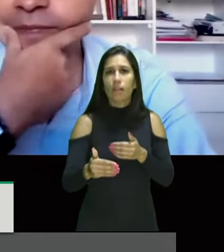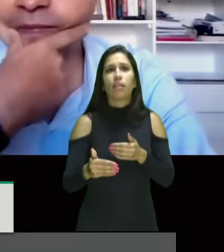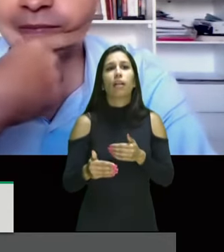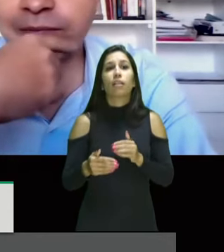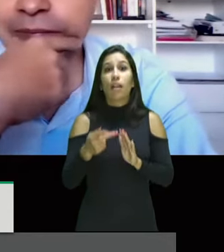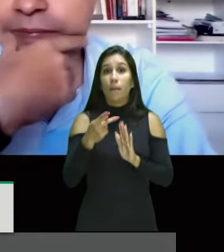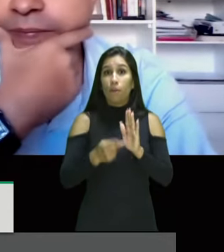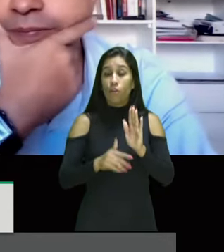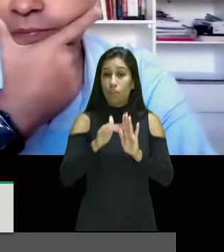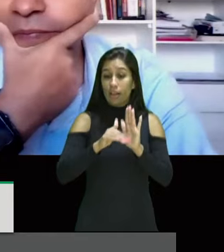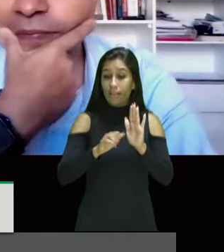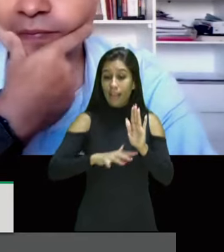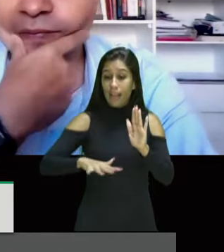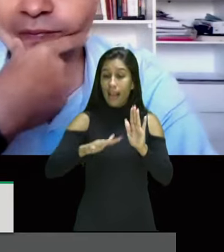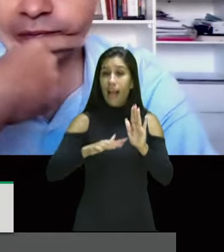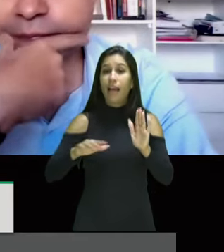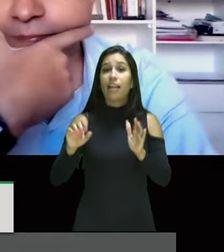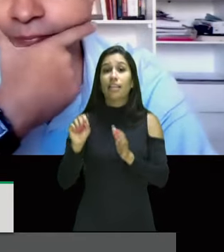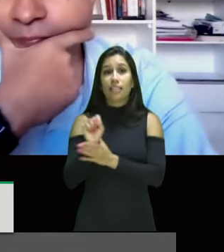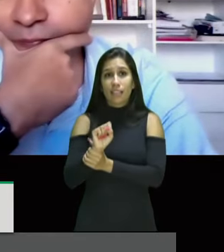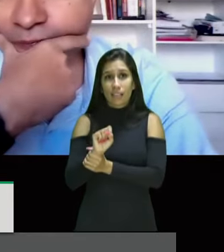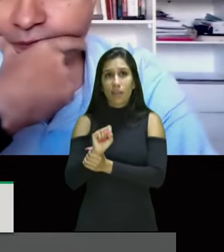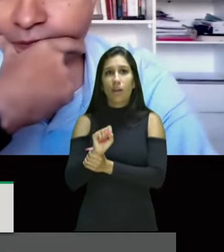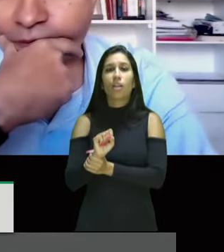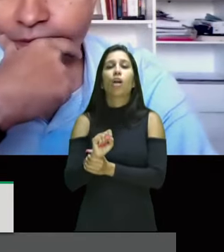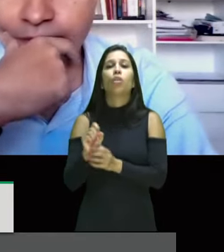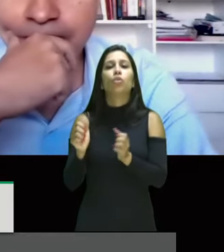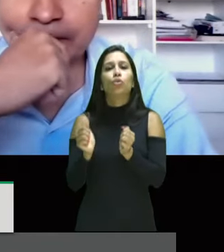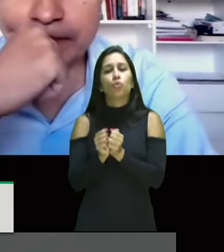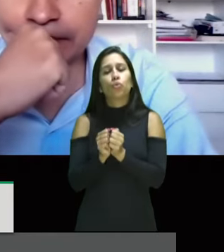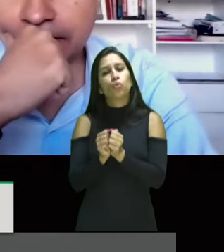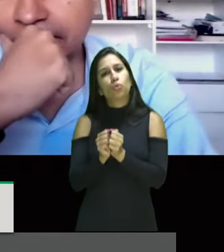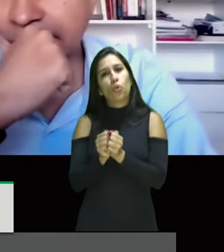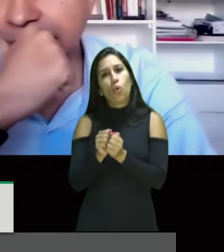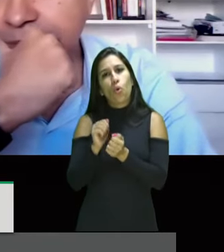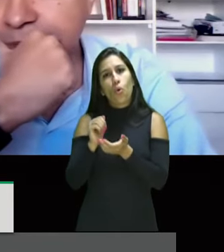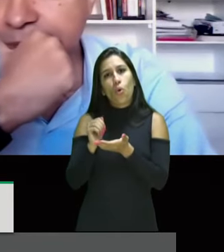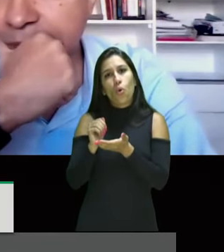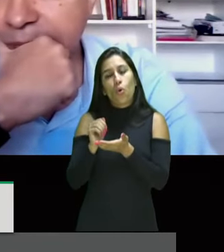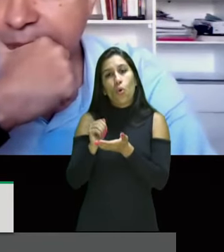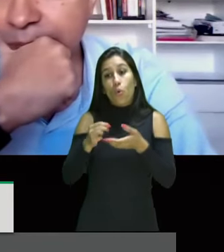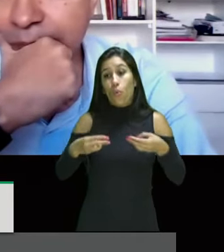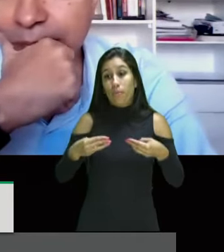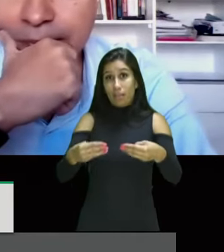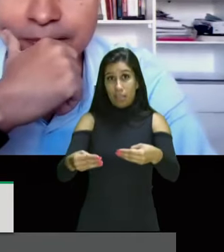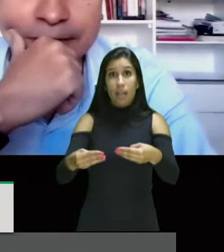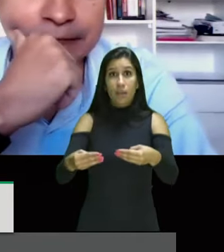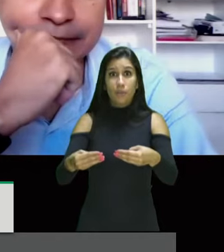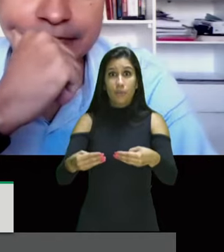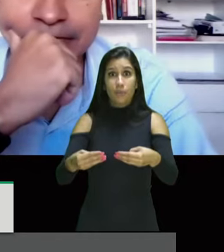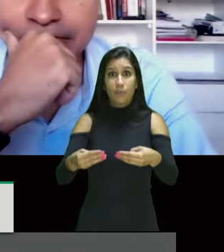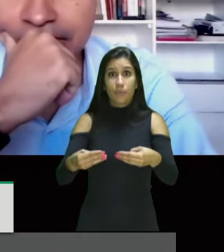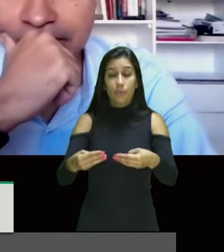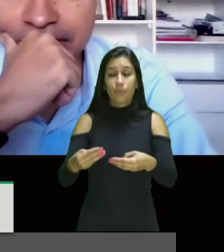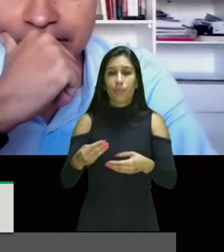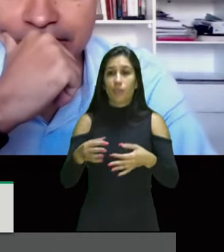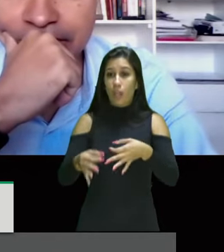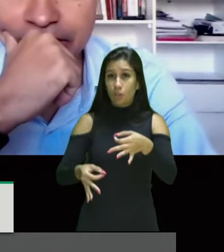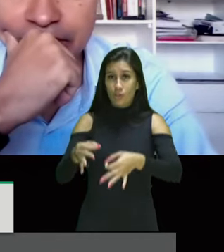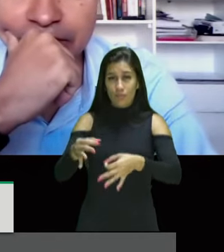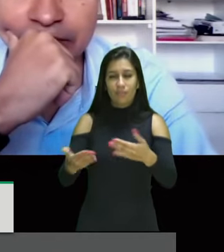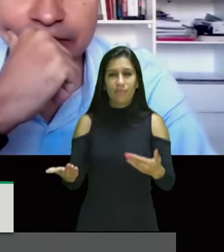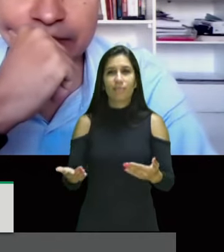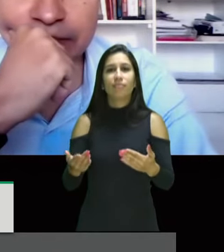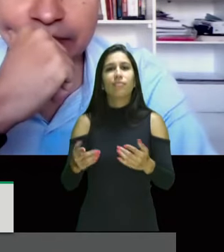na área de segurança pública, segurança pública, em parceria com o Ministério da Justiça e Segurança Pública, projetos com atendimento do